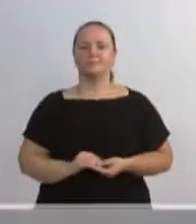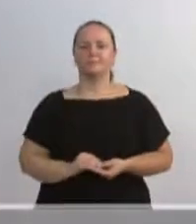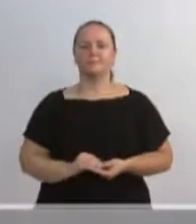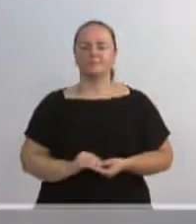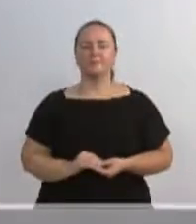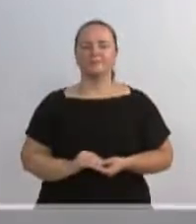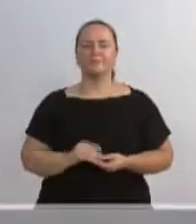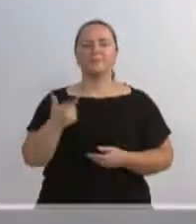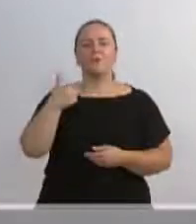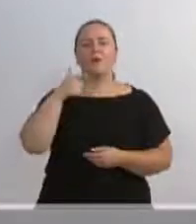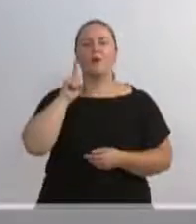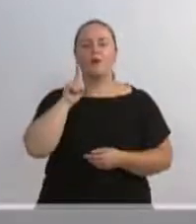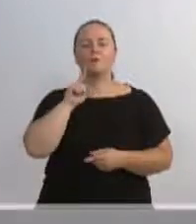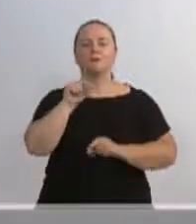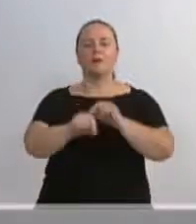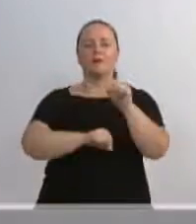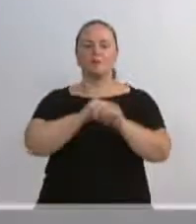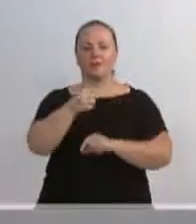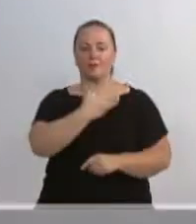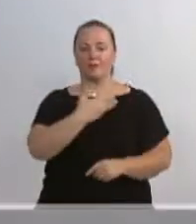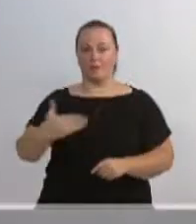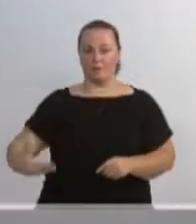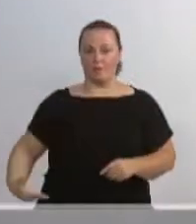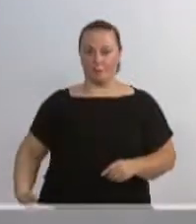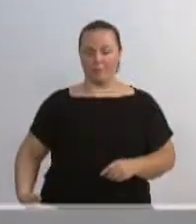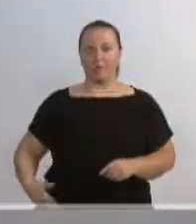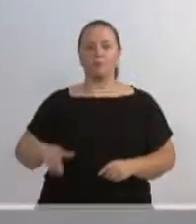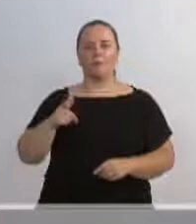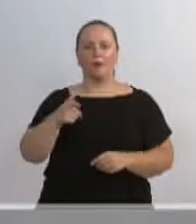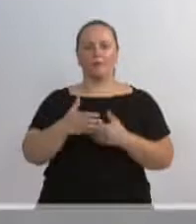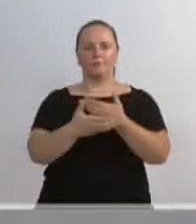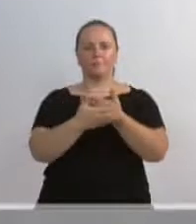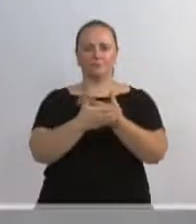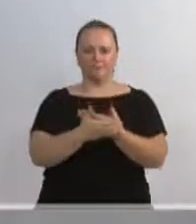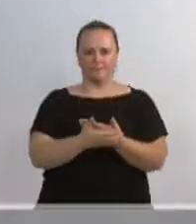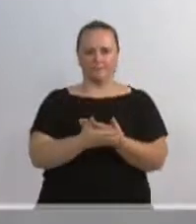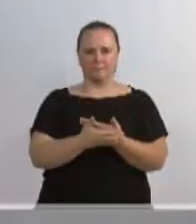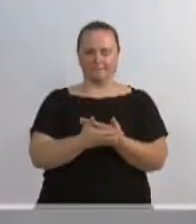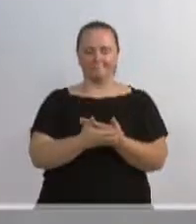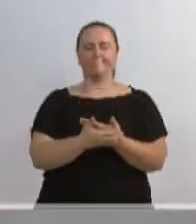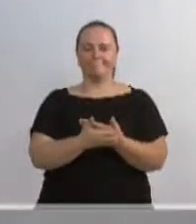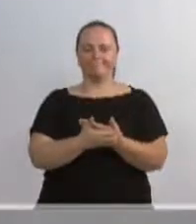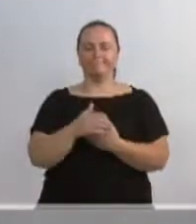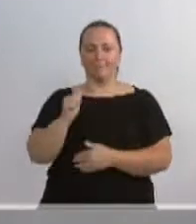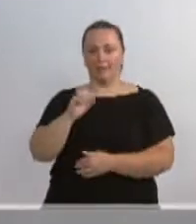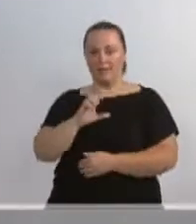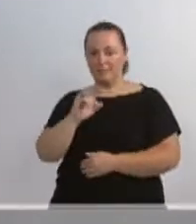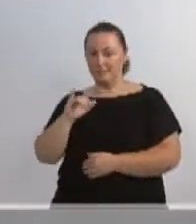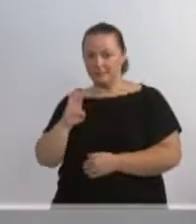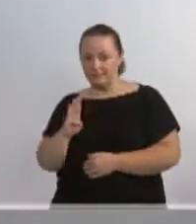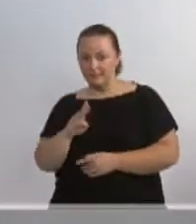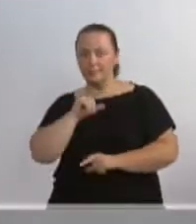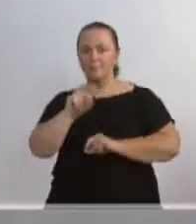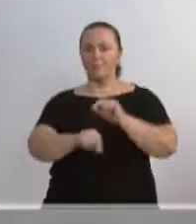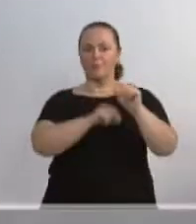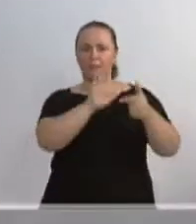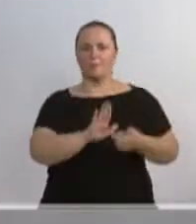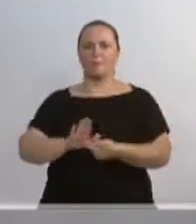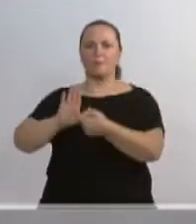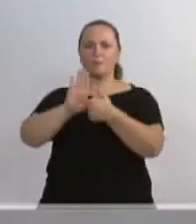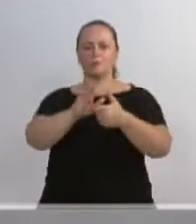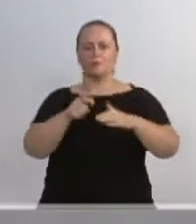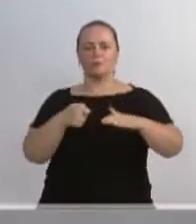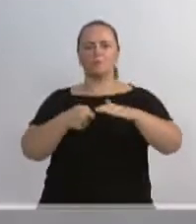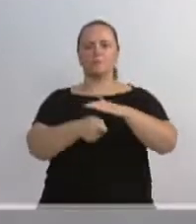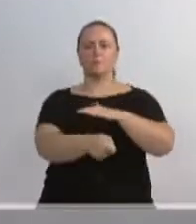governo estadual fez ao Hospital Santo Antônio, a ACIB, a Casa da ACIB, foi o cenário desse aporte financeiro,